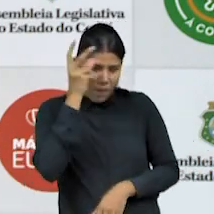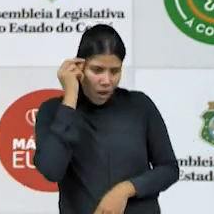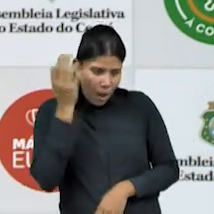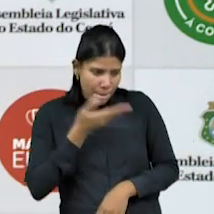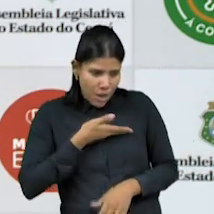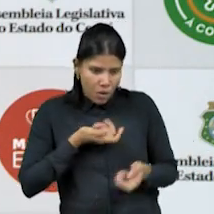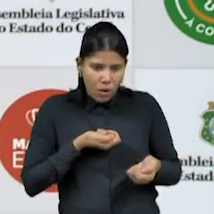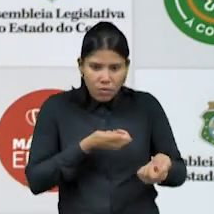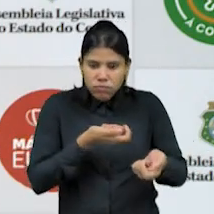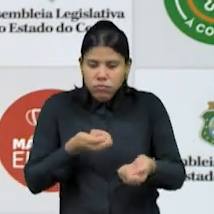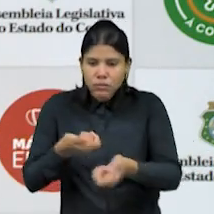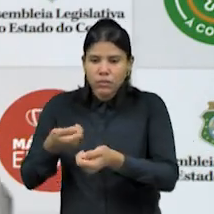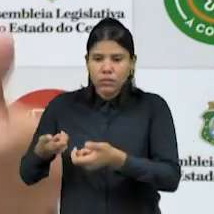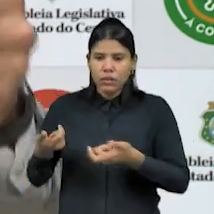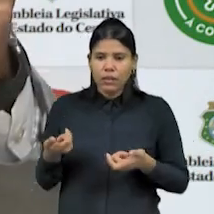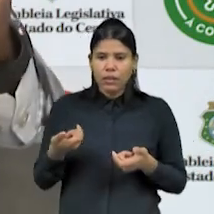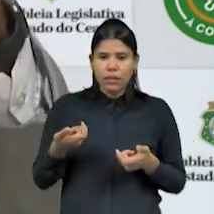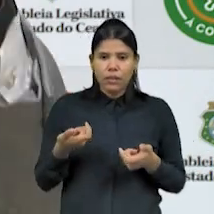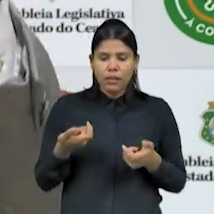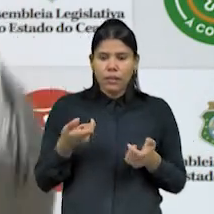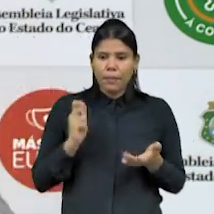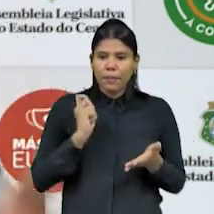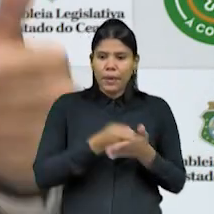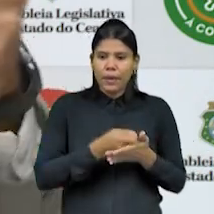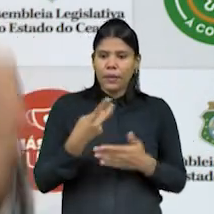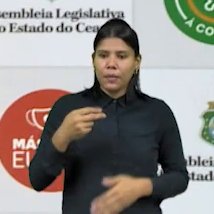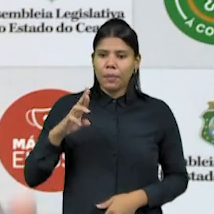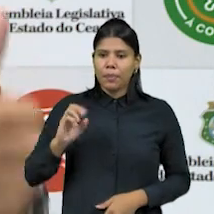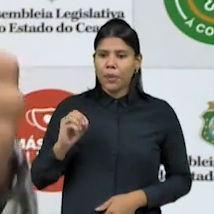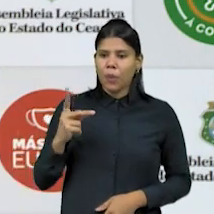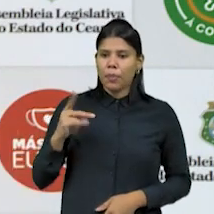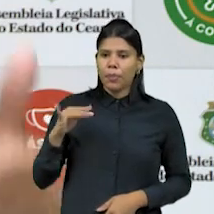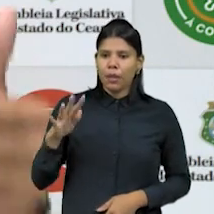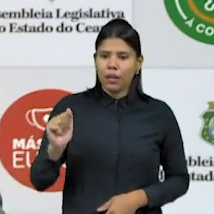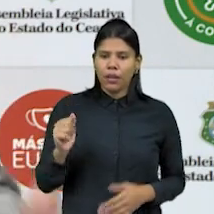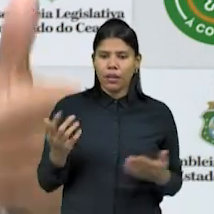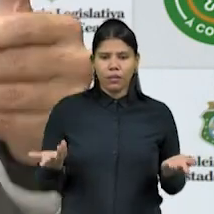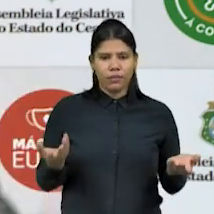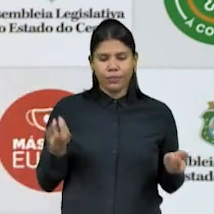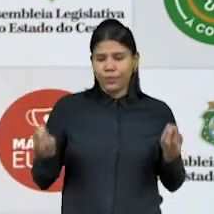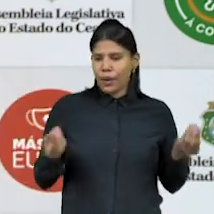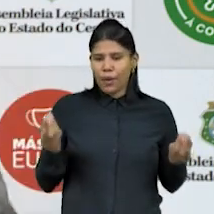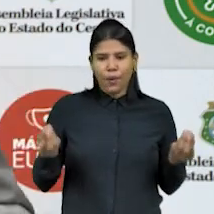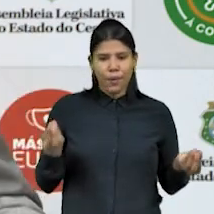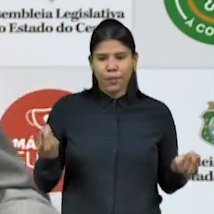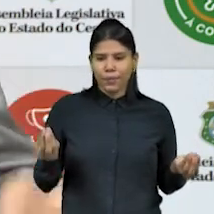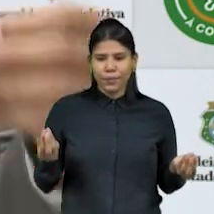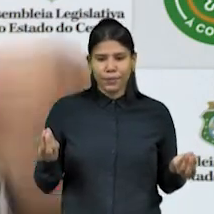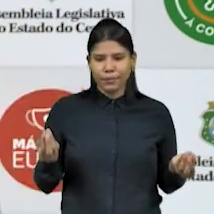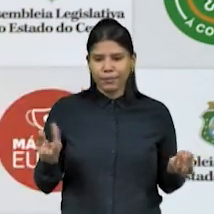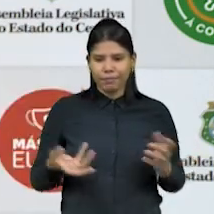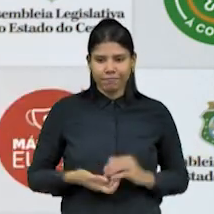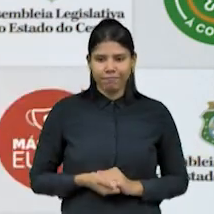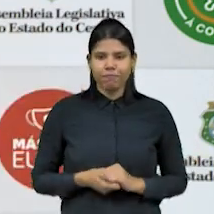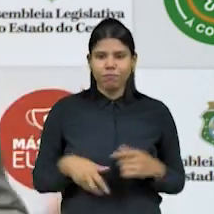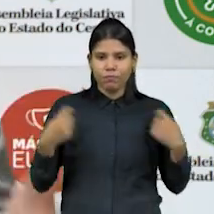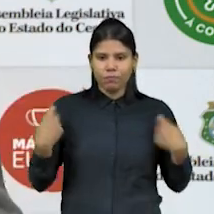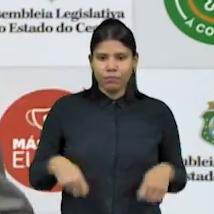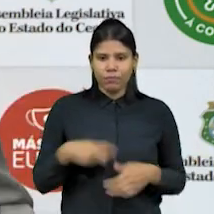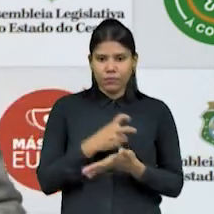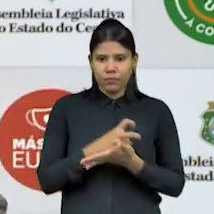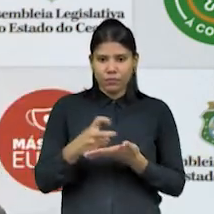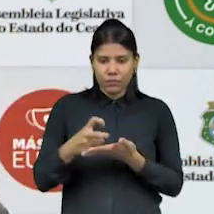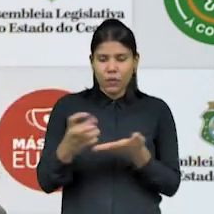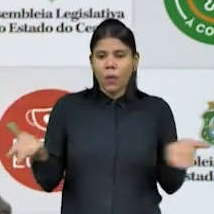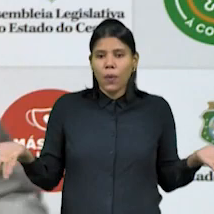mediante o pagamento de propinas, não está a menor condição da permanência do ministro no cargo. Ele tem que cair hoje. É